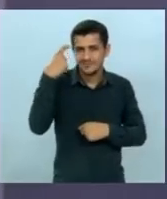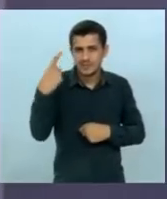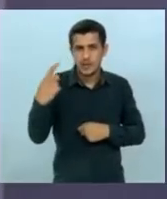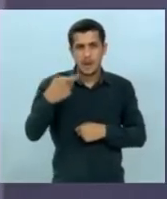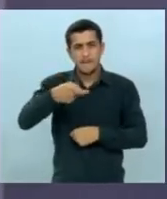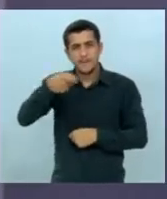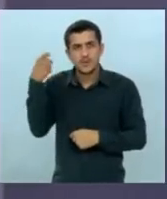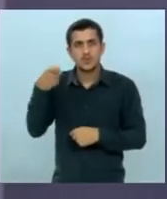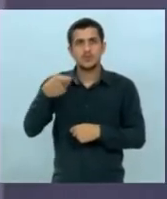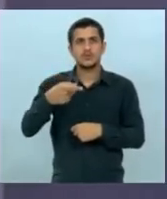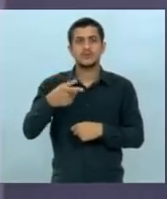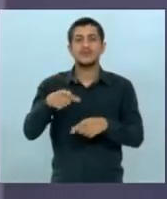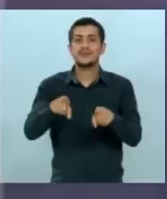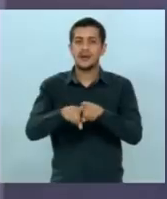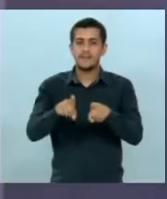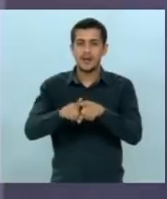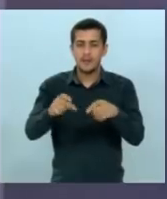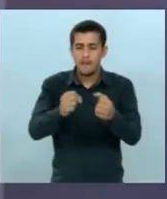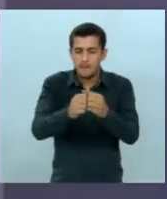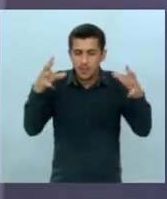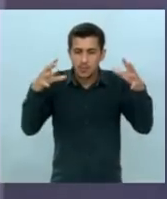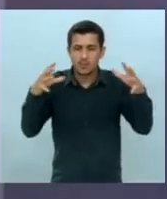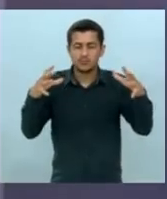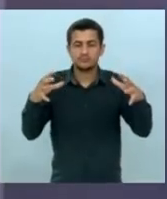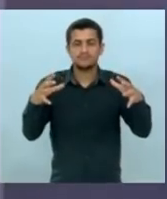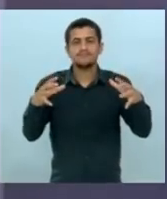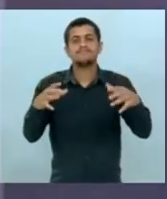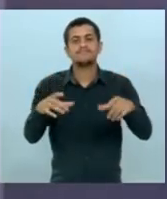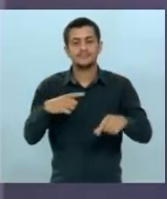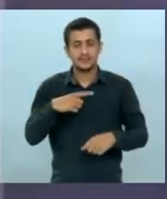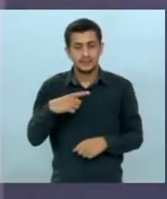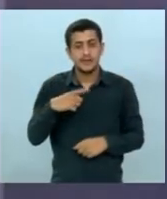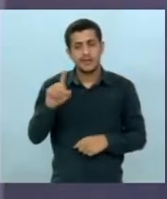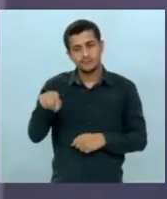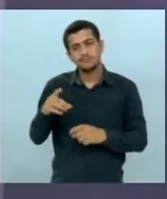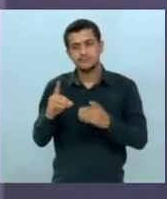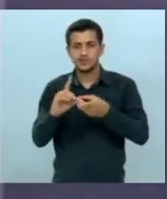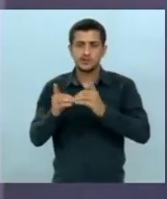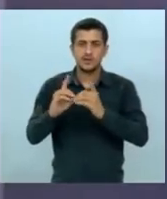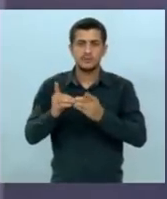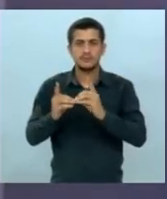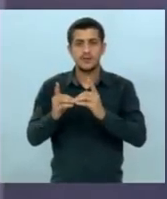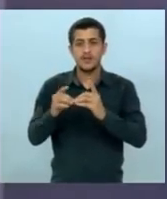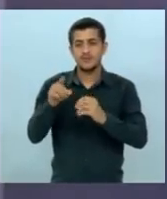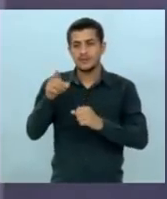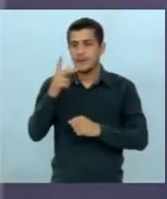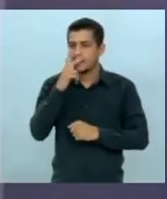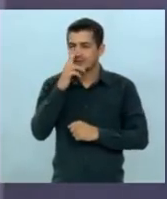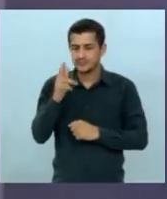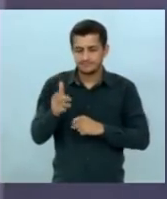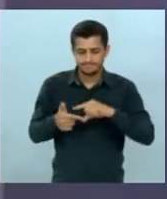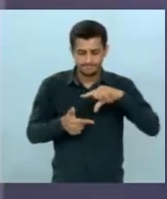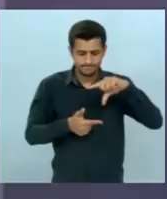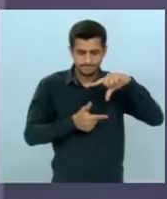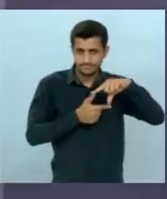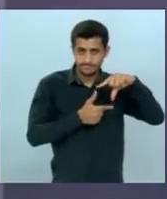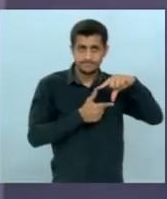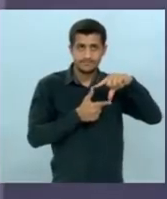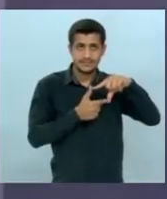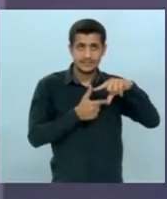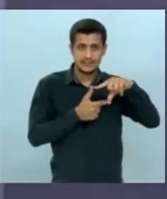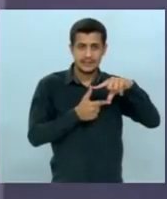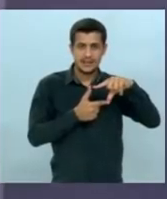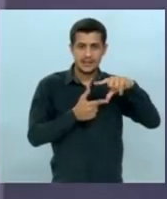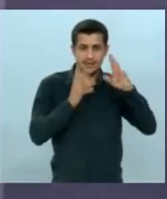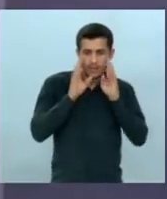de um instrumento chamado bomba de efeito moral. Esse foi o diálogo. Você se fechou no seu gabinete e não